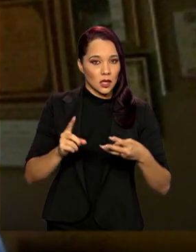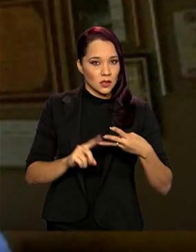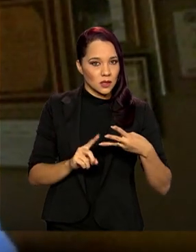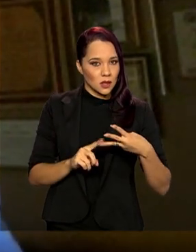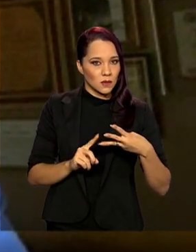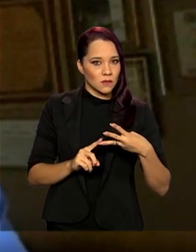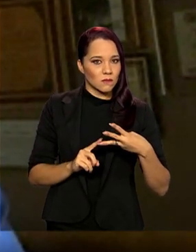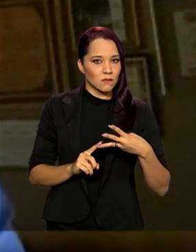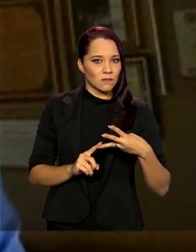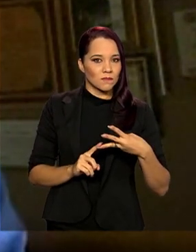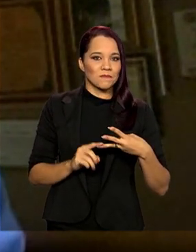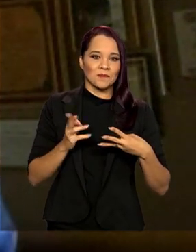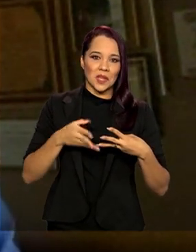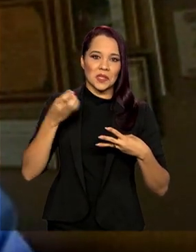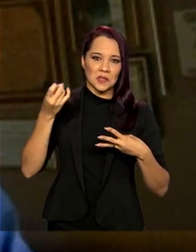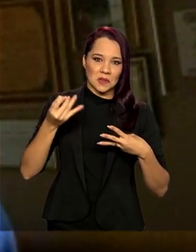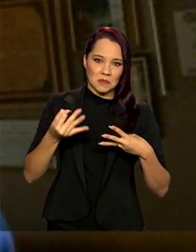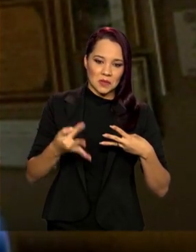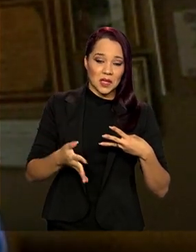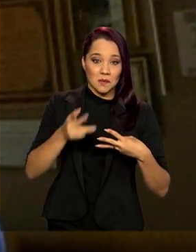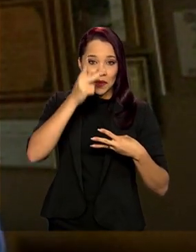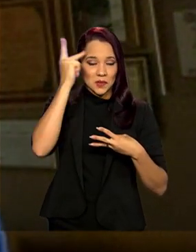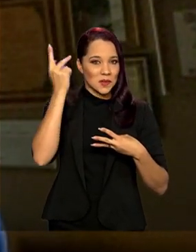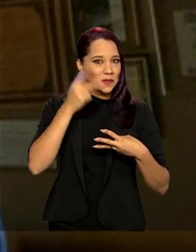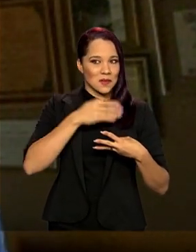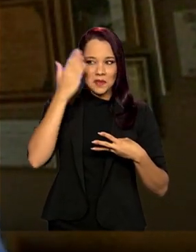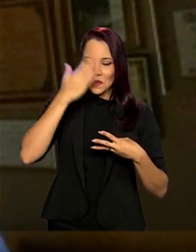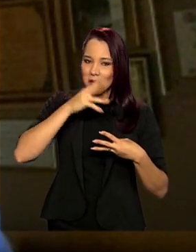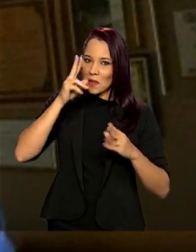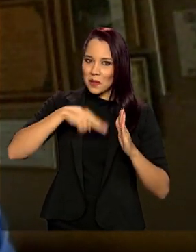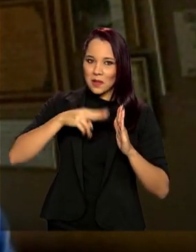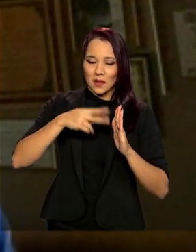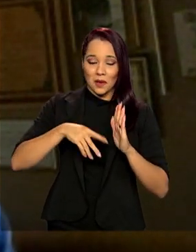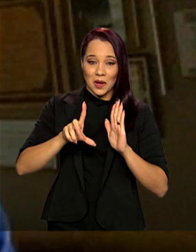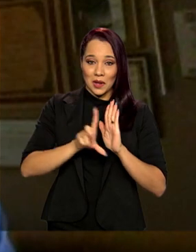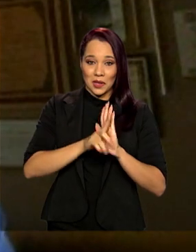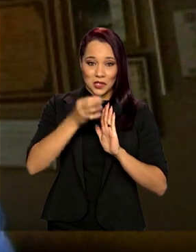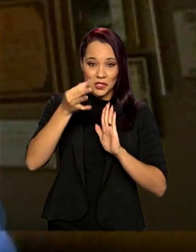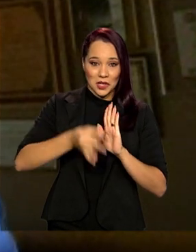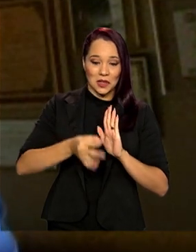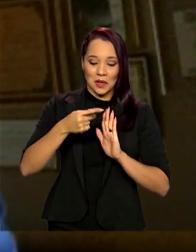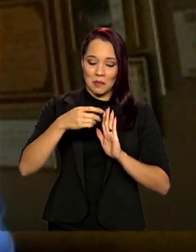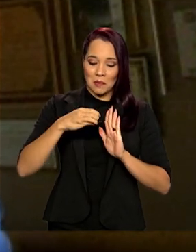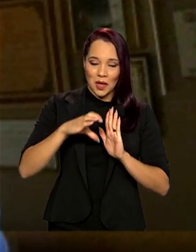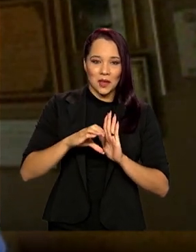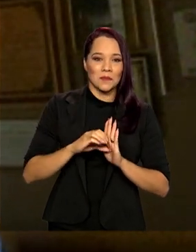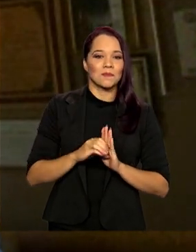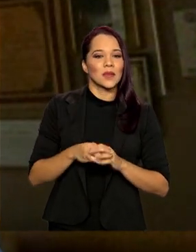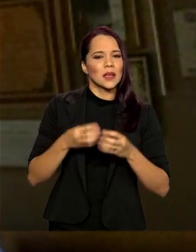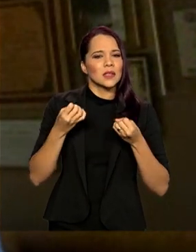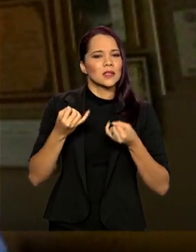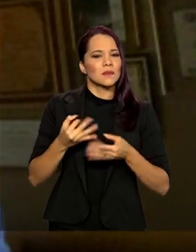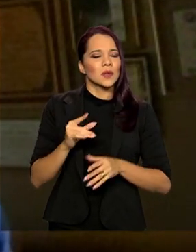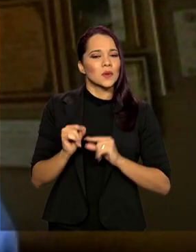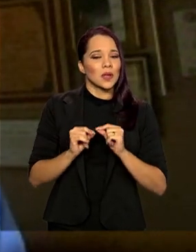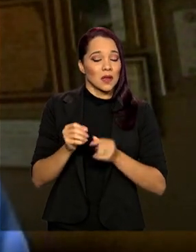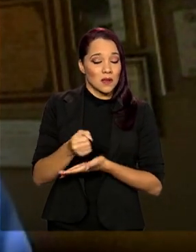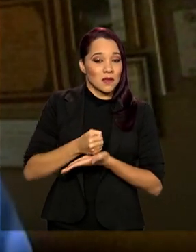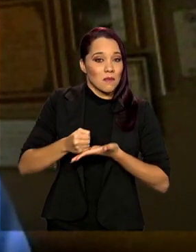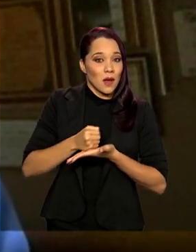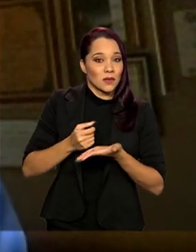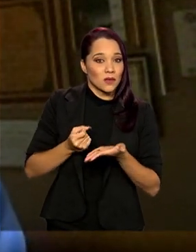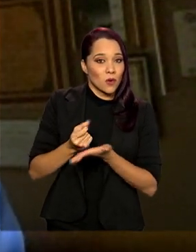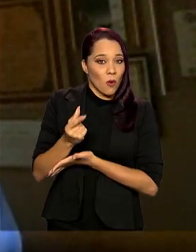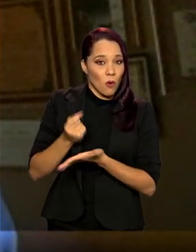explica para aqueles que não leram a PEC direito, ela determina que, na base de